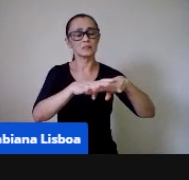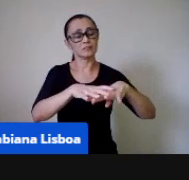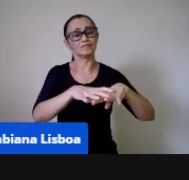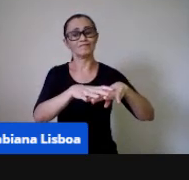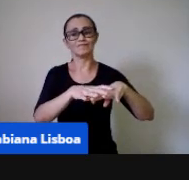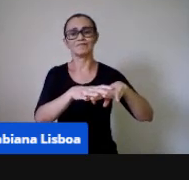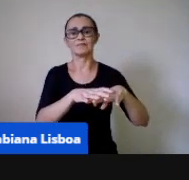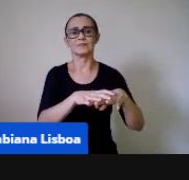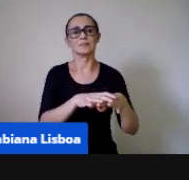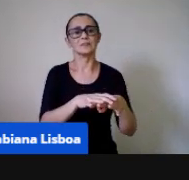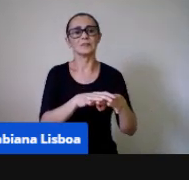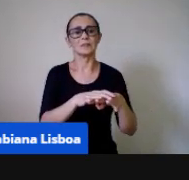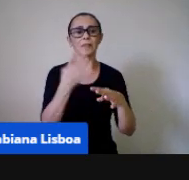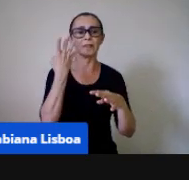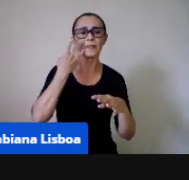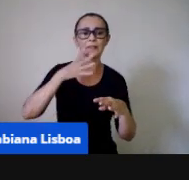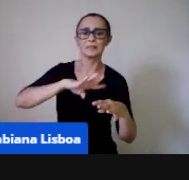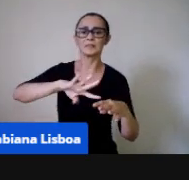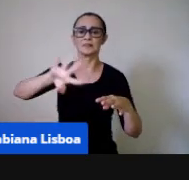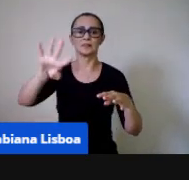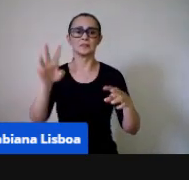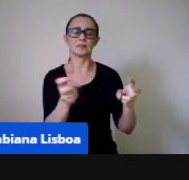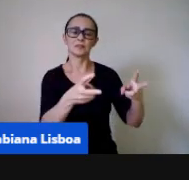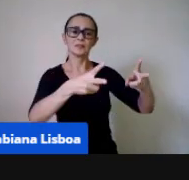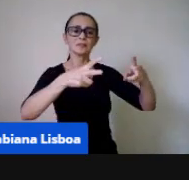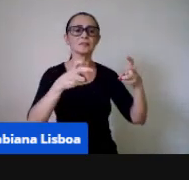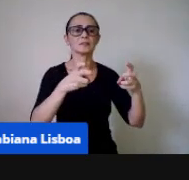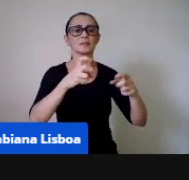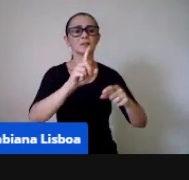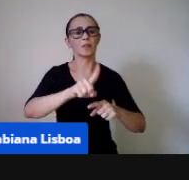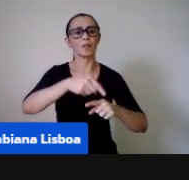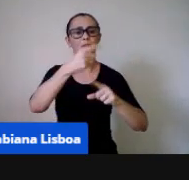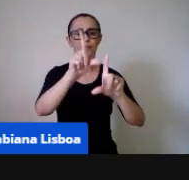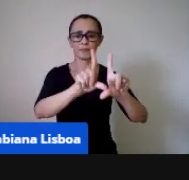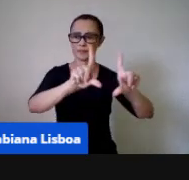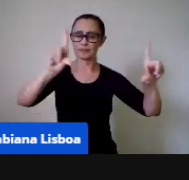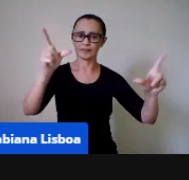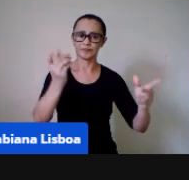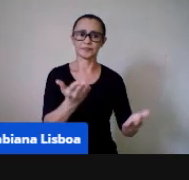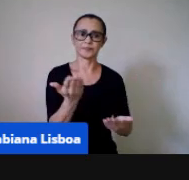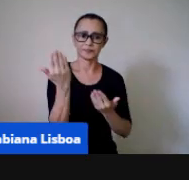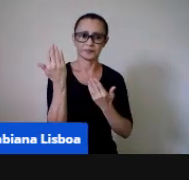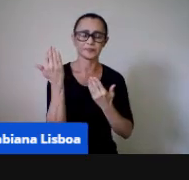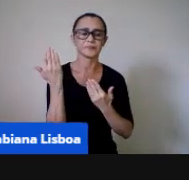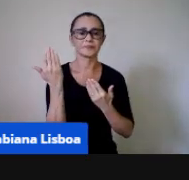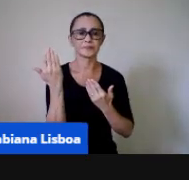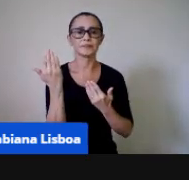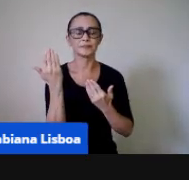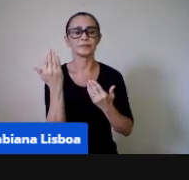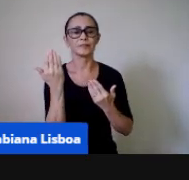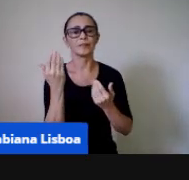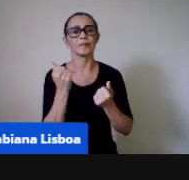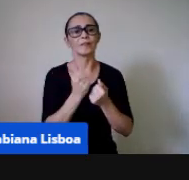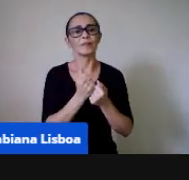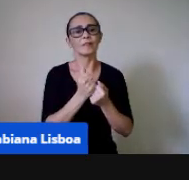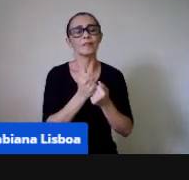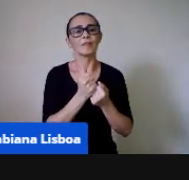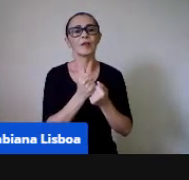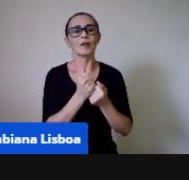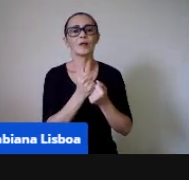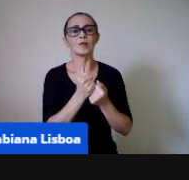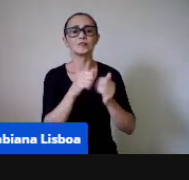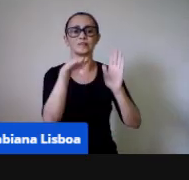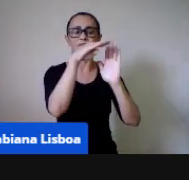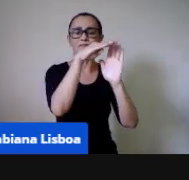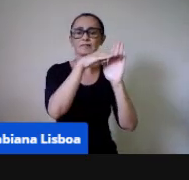né, e aí a gente vê, então, no próximo slide, o apontamento, né, de